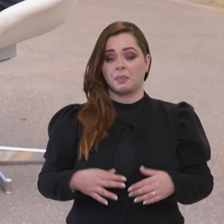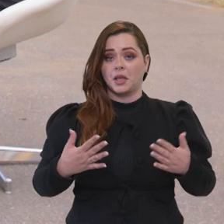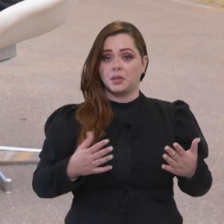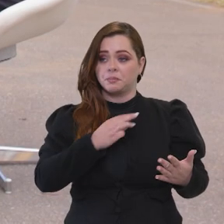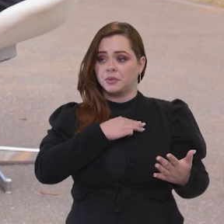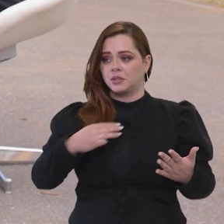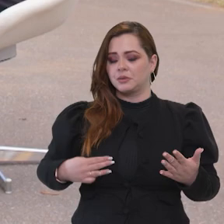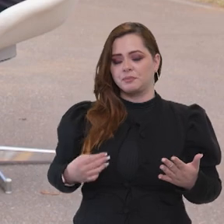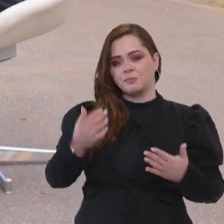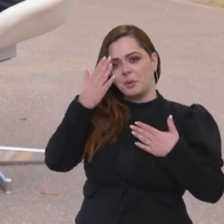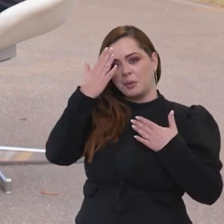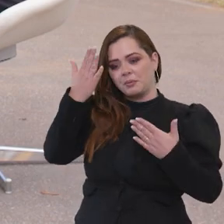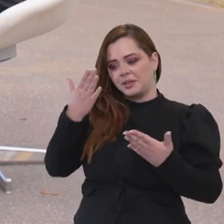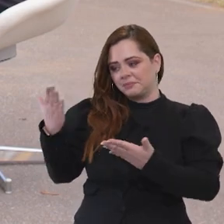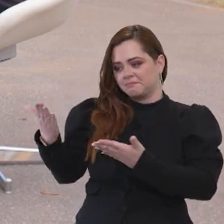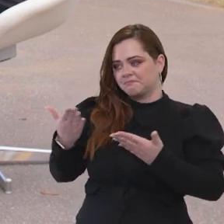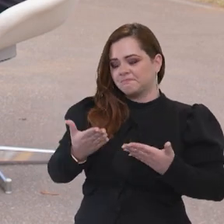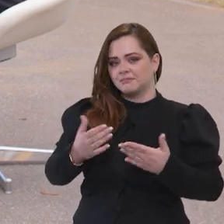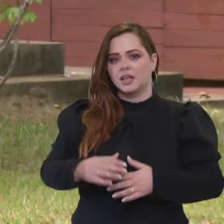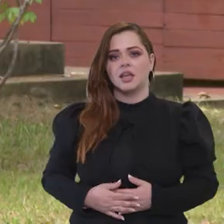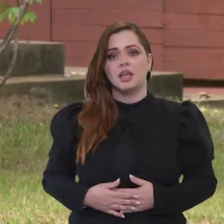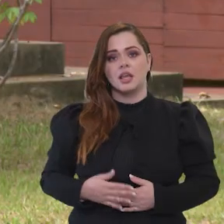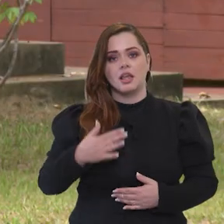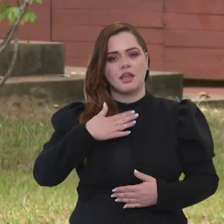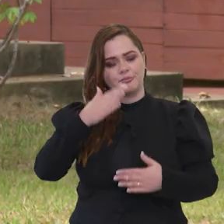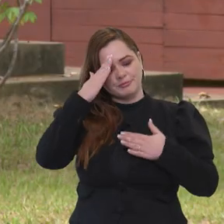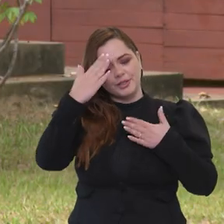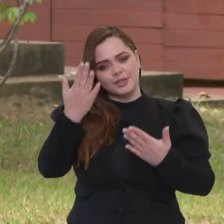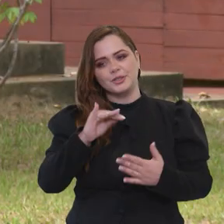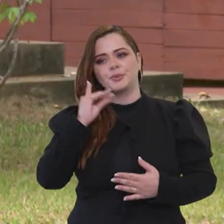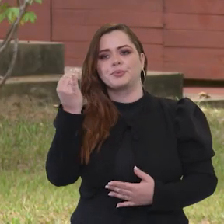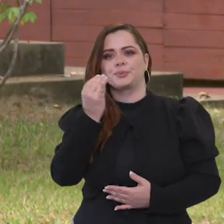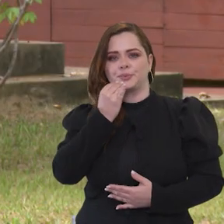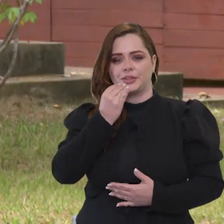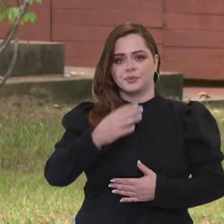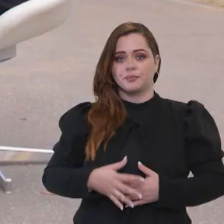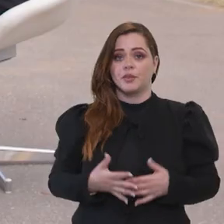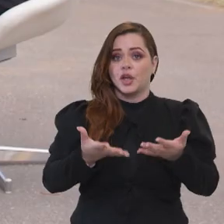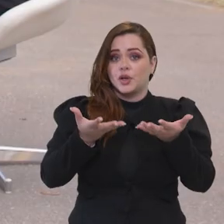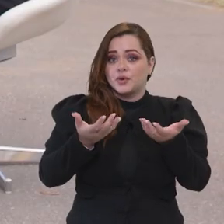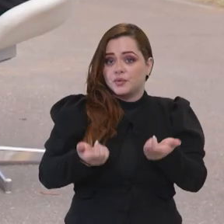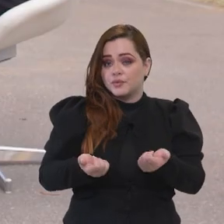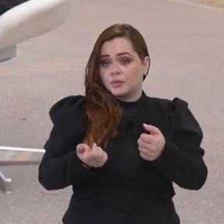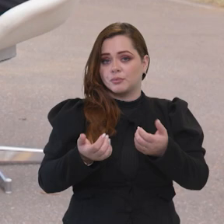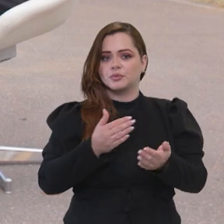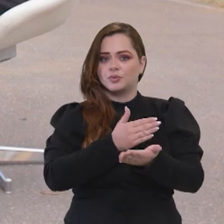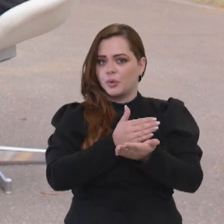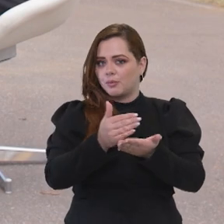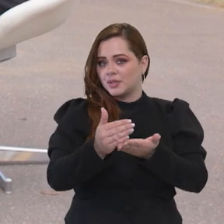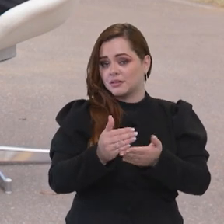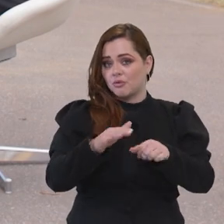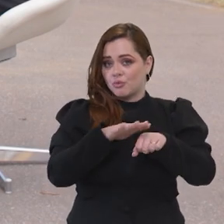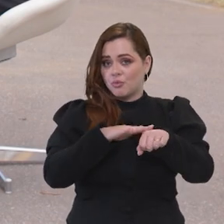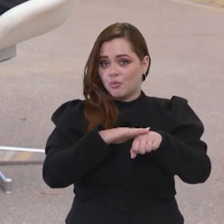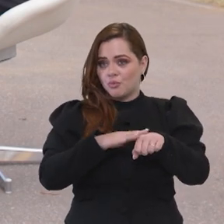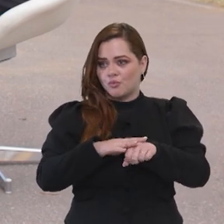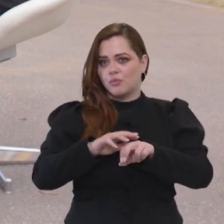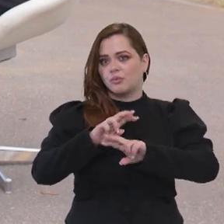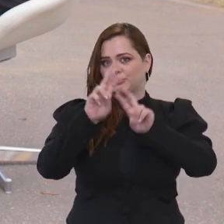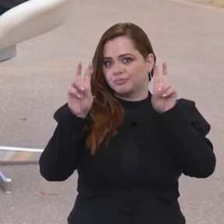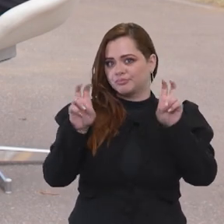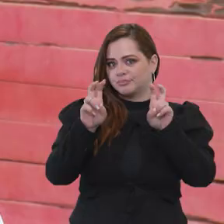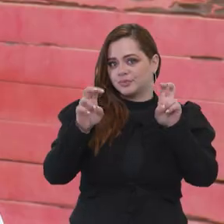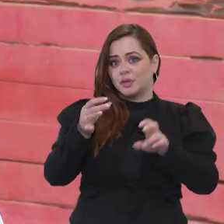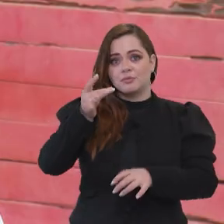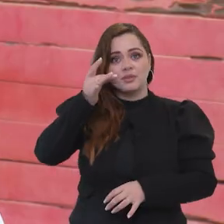Bom, ministro, obrigada pela presença aqui no Brasil em Eu que agradeço aqui a oportunidade, Carol. Então vamos começar a nossa conversa com um assunto que interessa